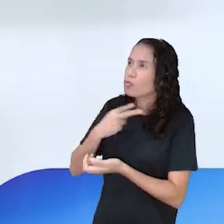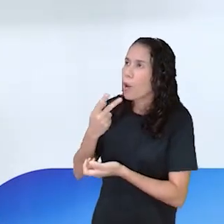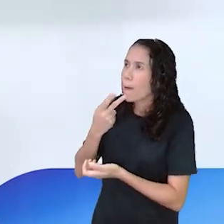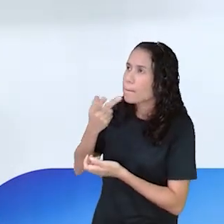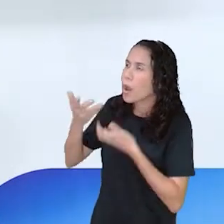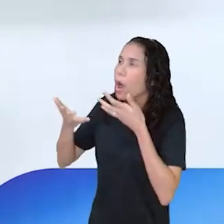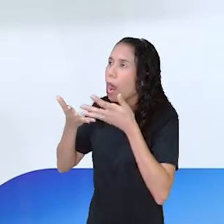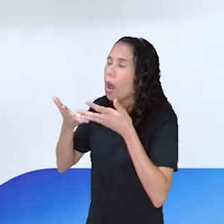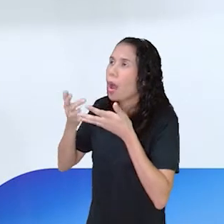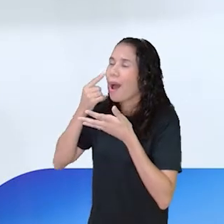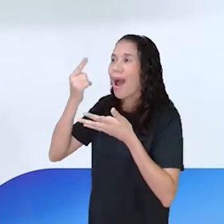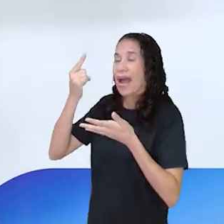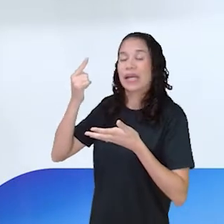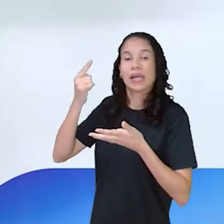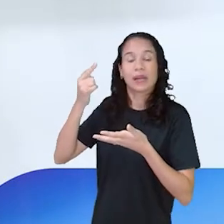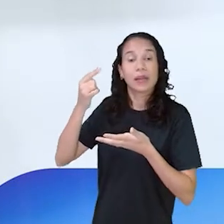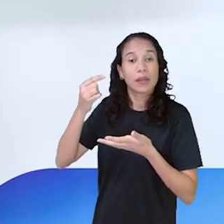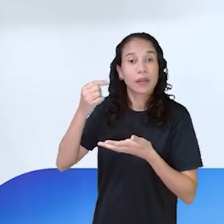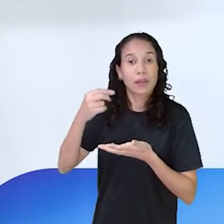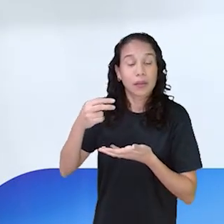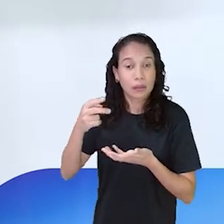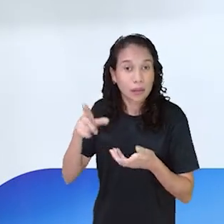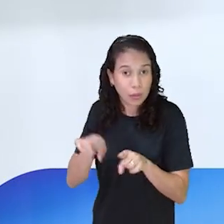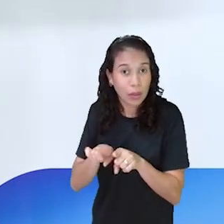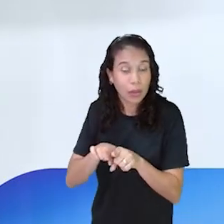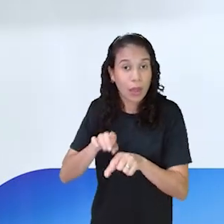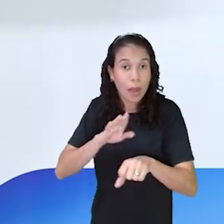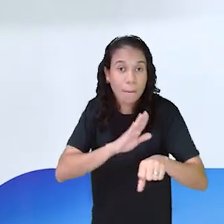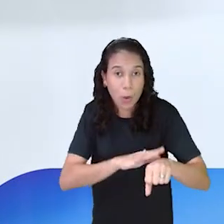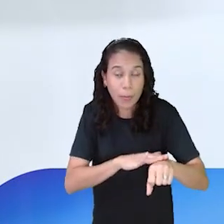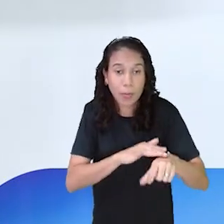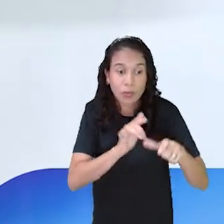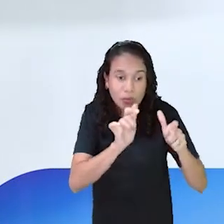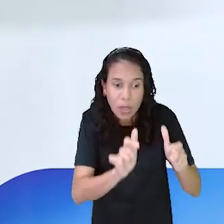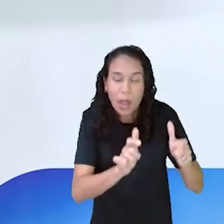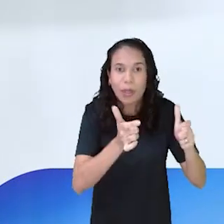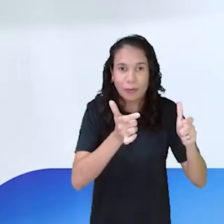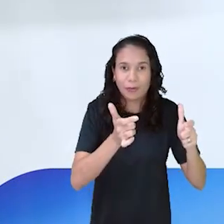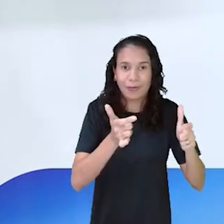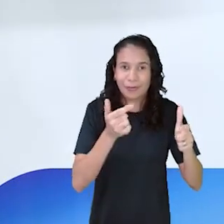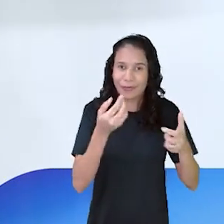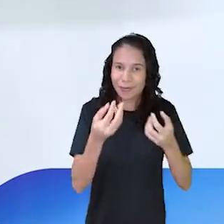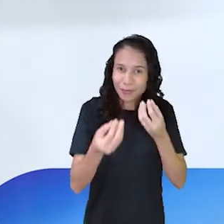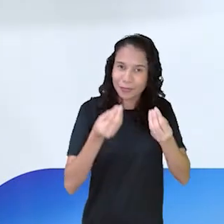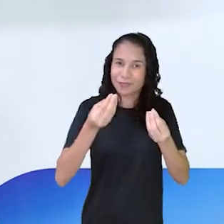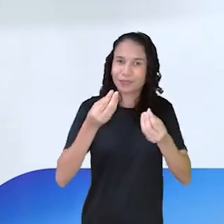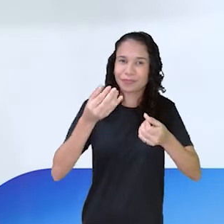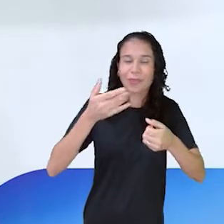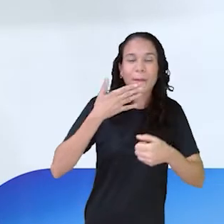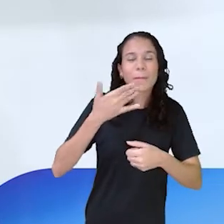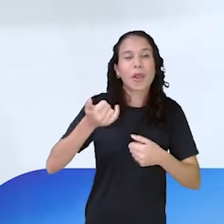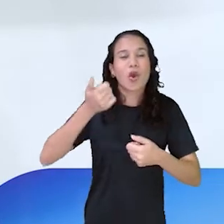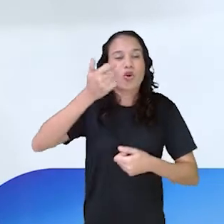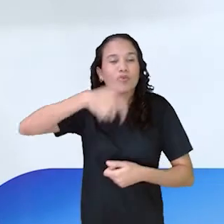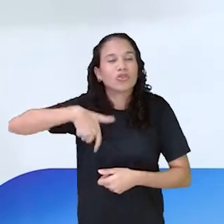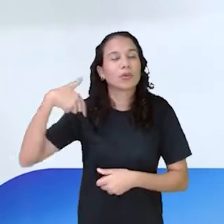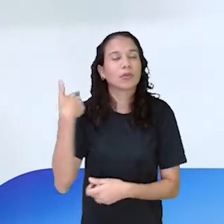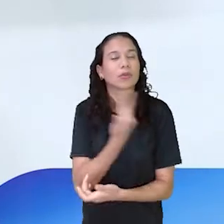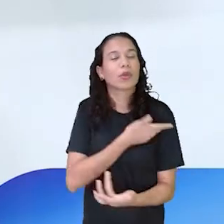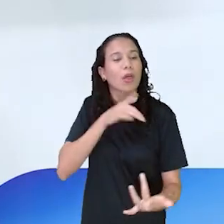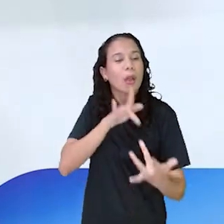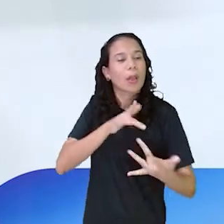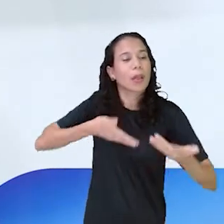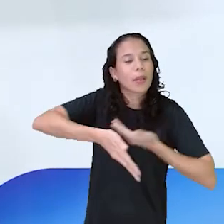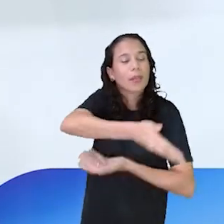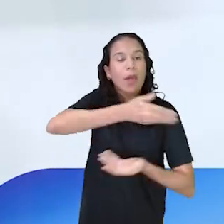e algumas coisas que não podem ser feitas em determinadas situações. E a forma como a gente vai interagir com as